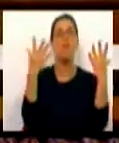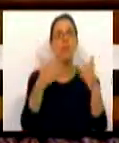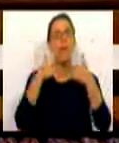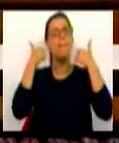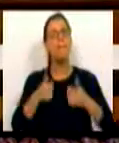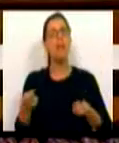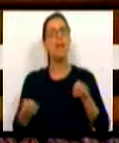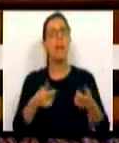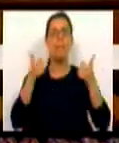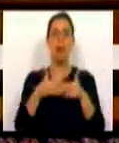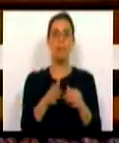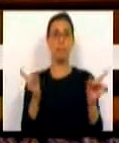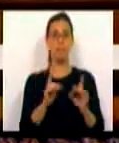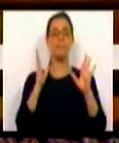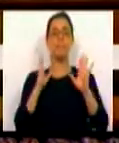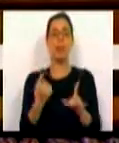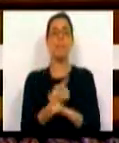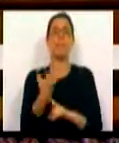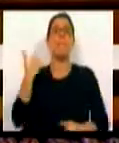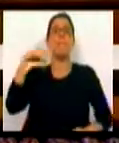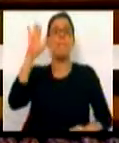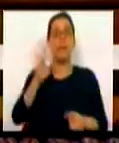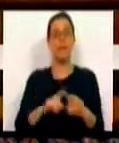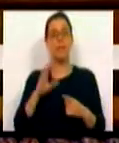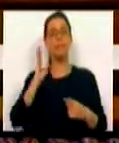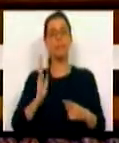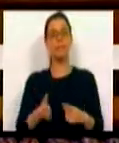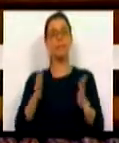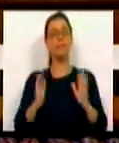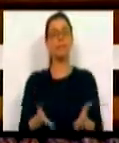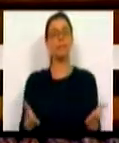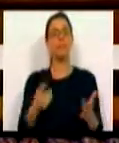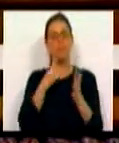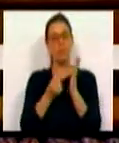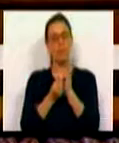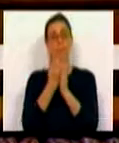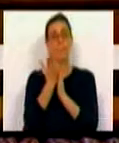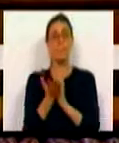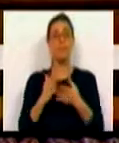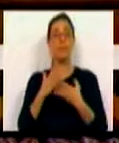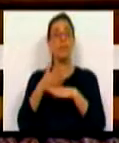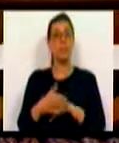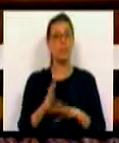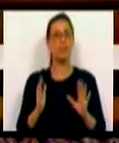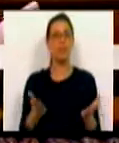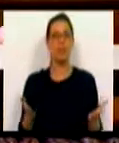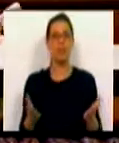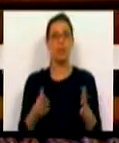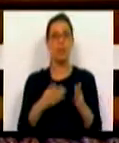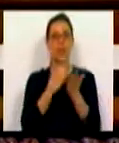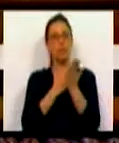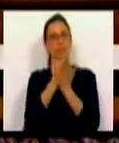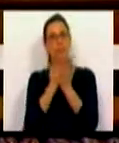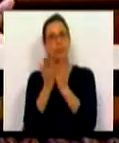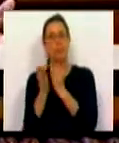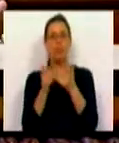bem gerida, bem ordenada. É preciso muito mais. É preciso que haja um conjunto de intervenções horizontais